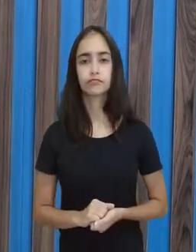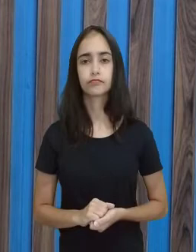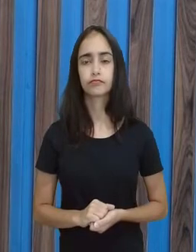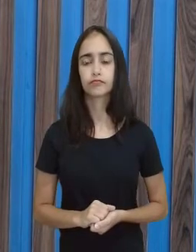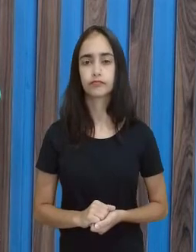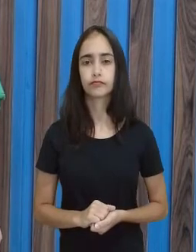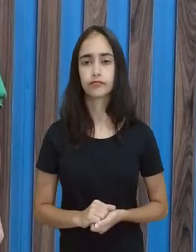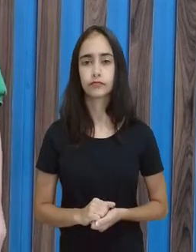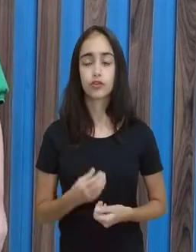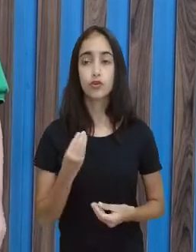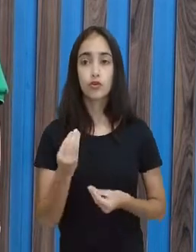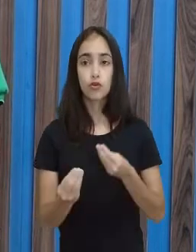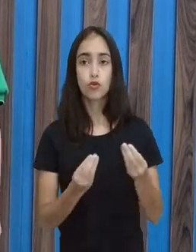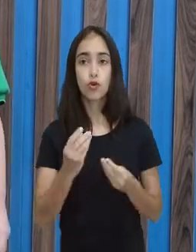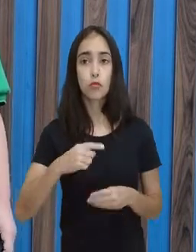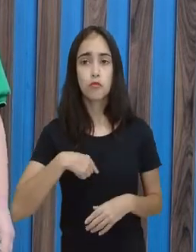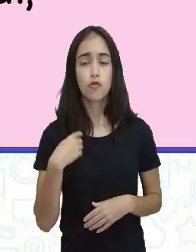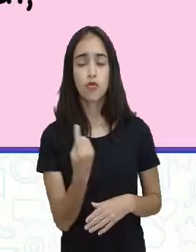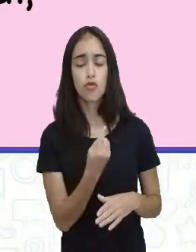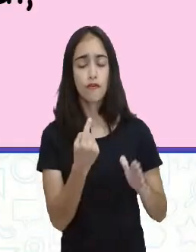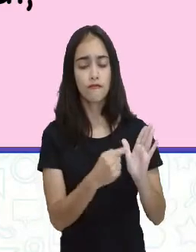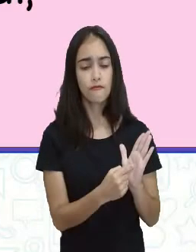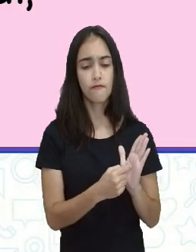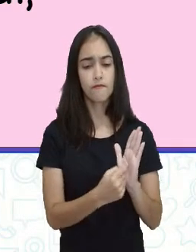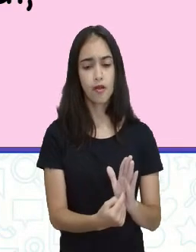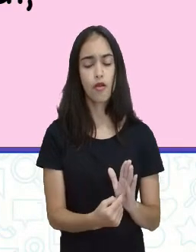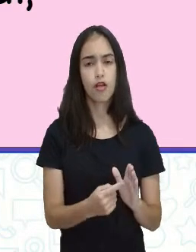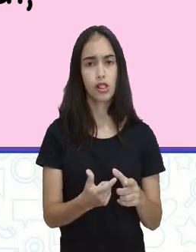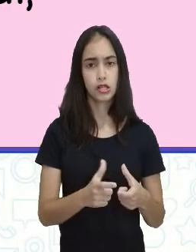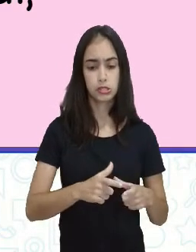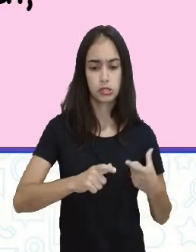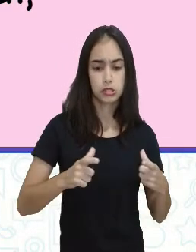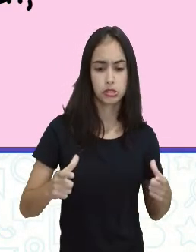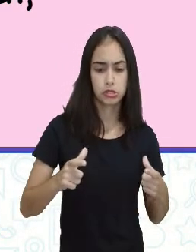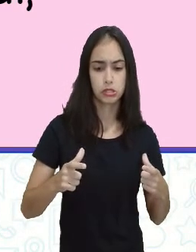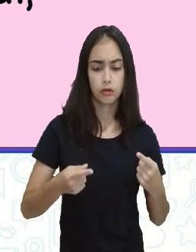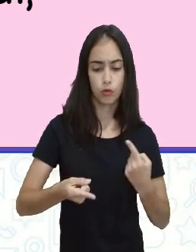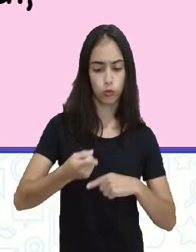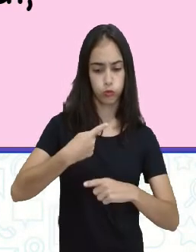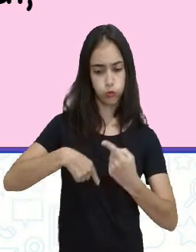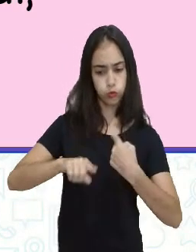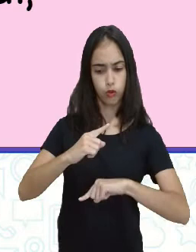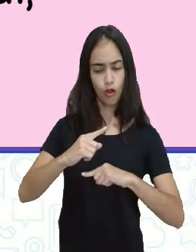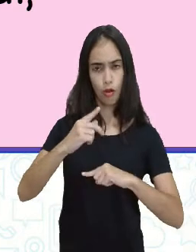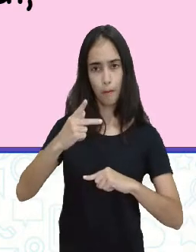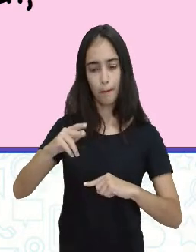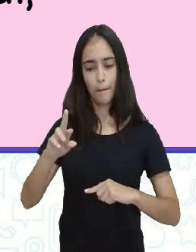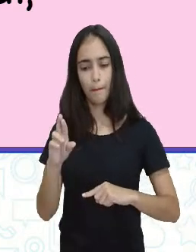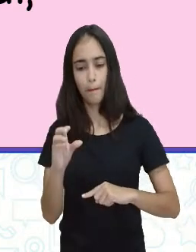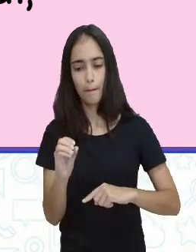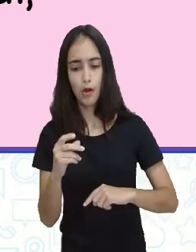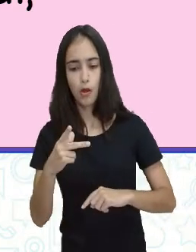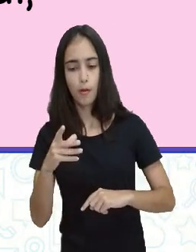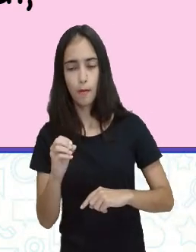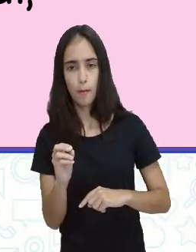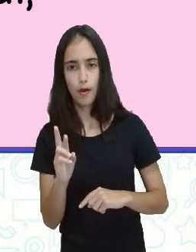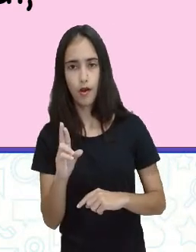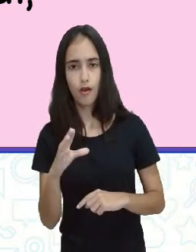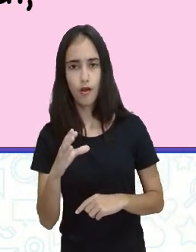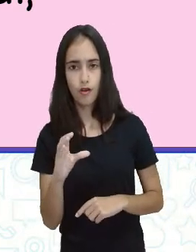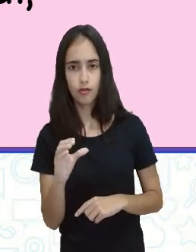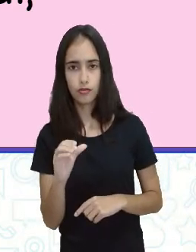grandezas, inversamente proporcional. As grandezas são ditas, ou seja, são